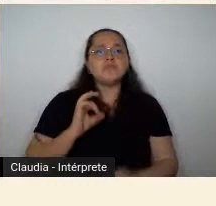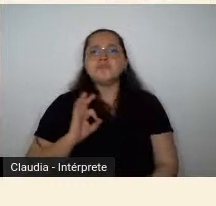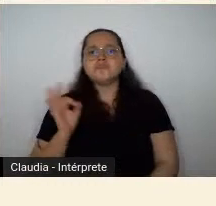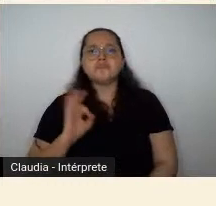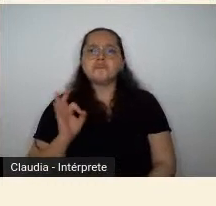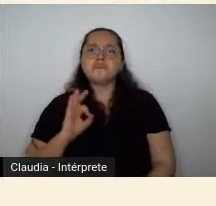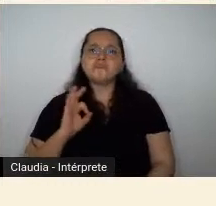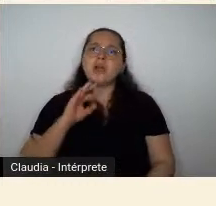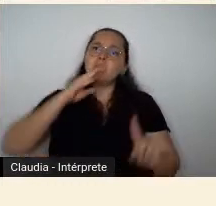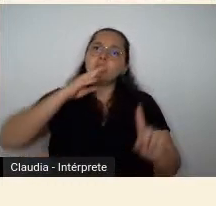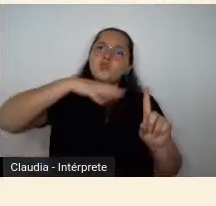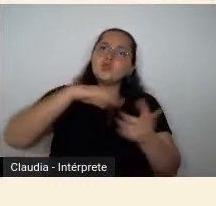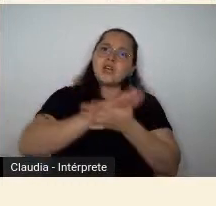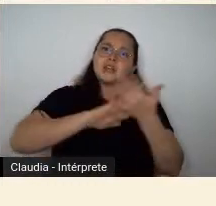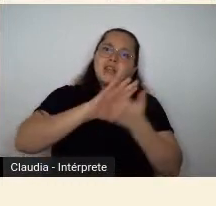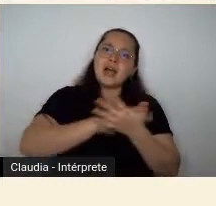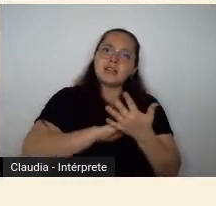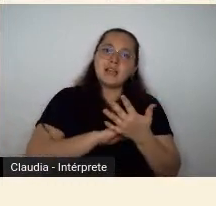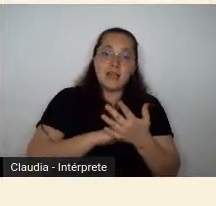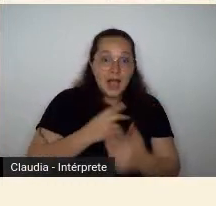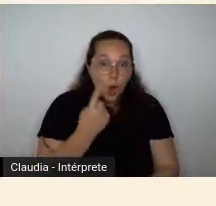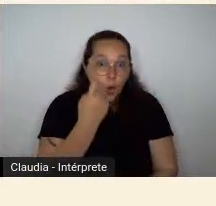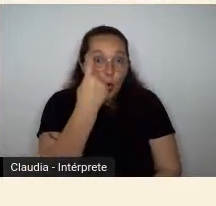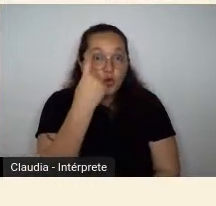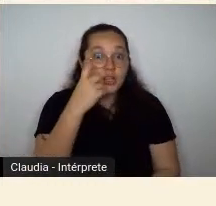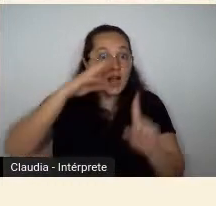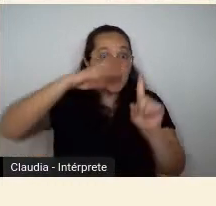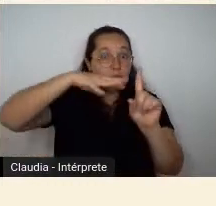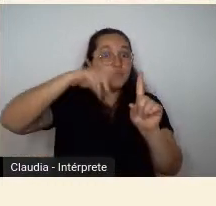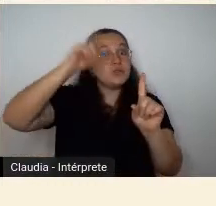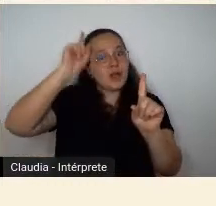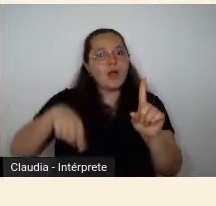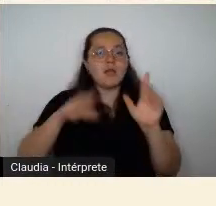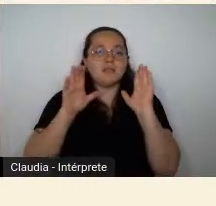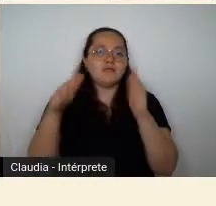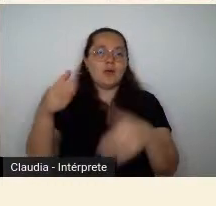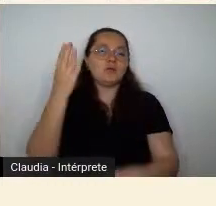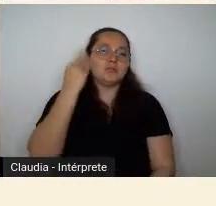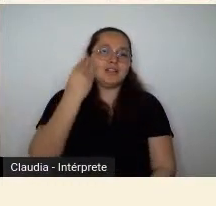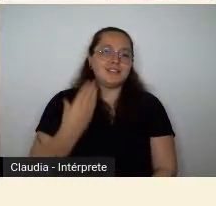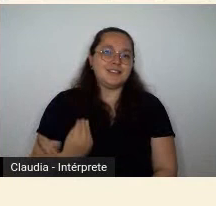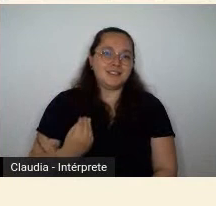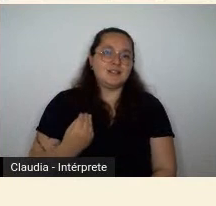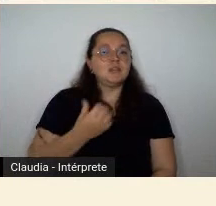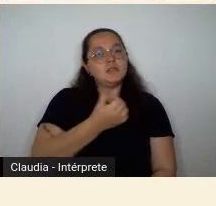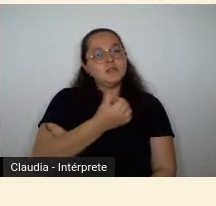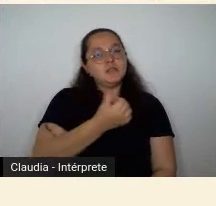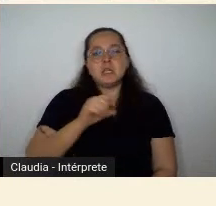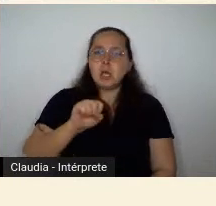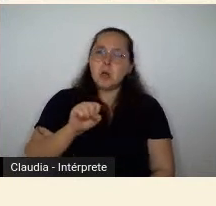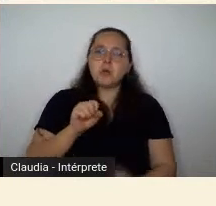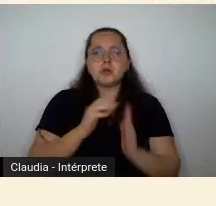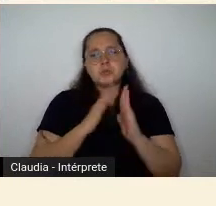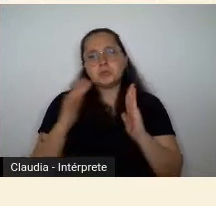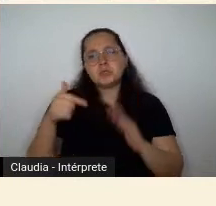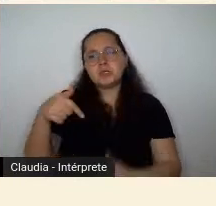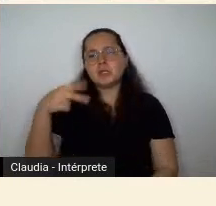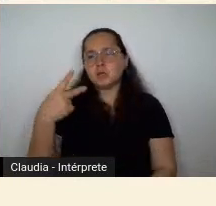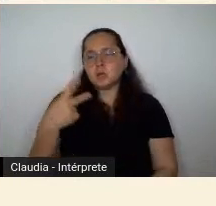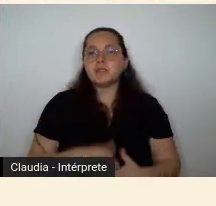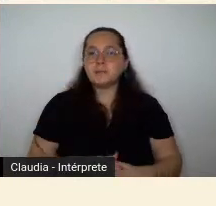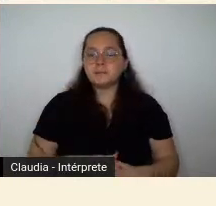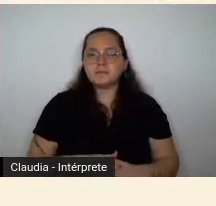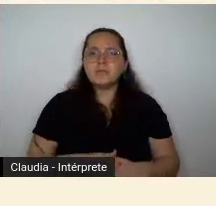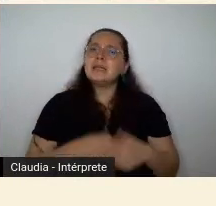musa é bastante central nas publicações entre 68 e 72. E eu gostaria de acabar justamente pensando